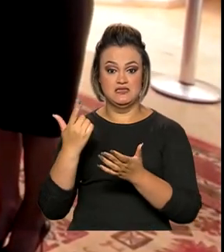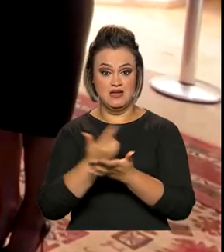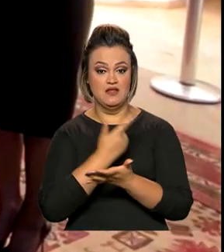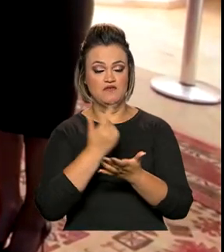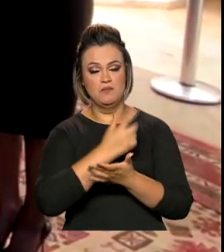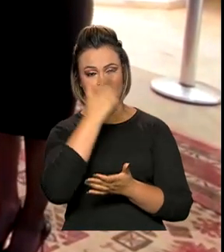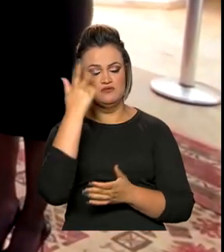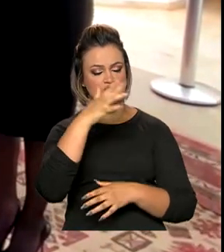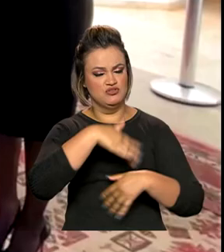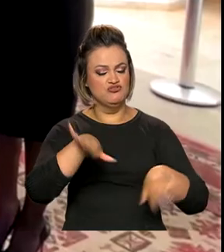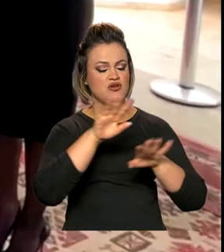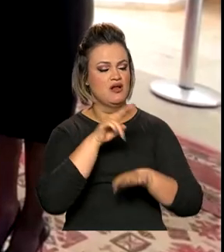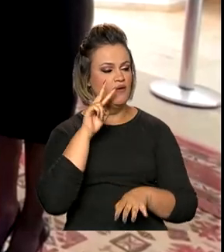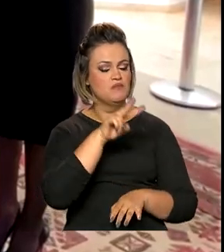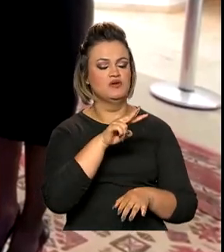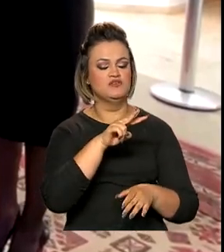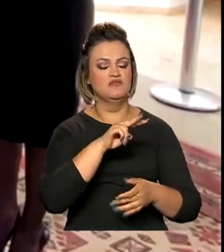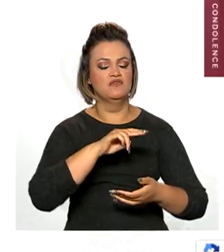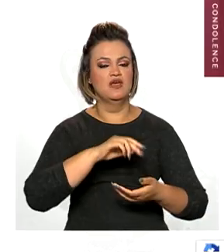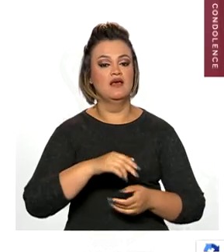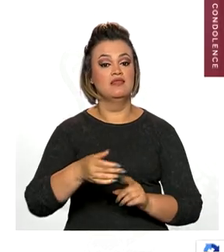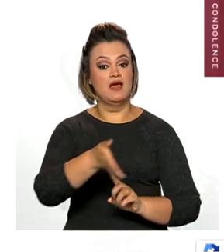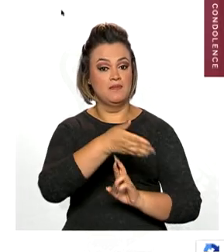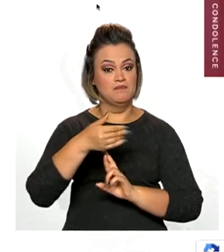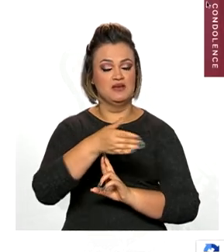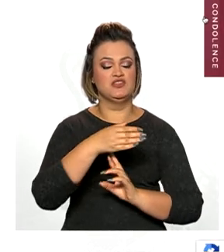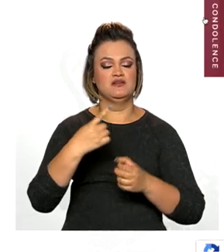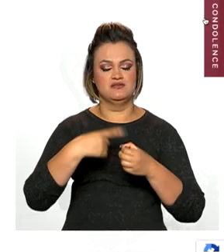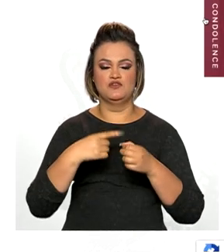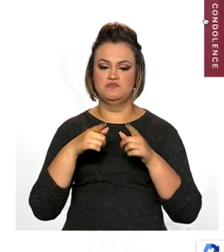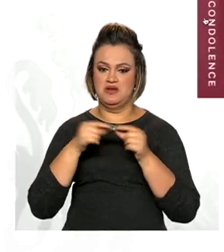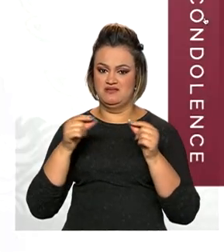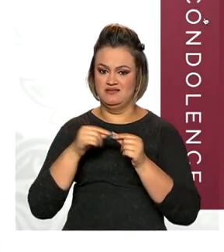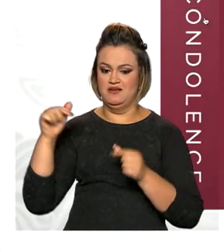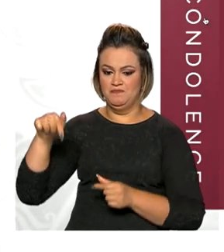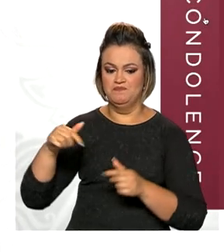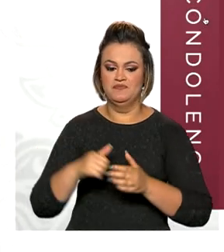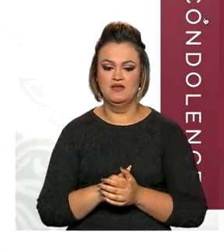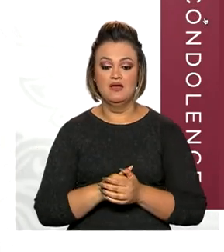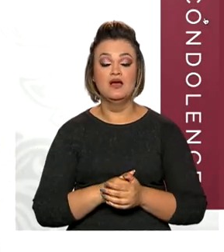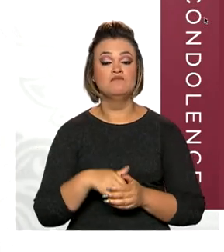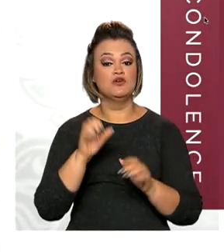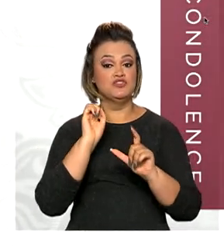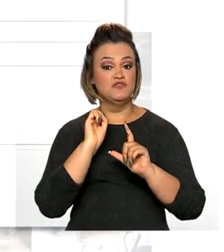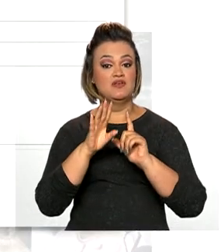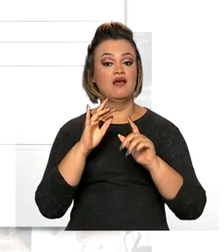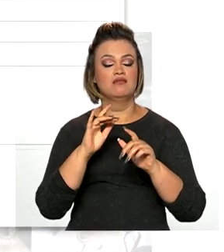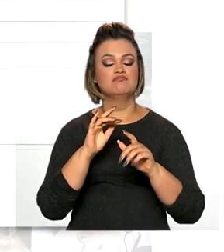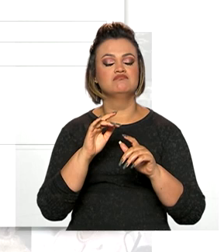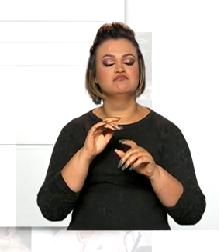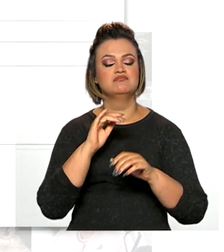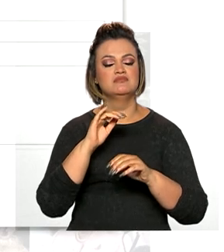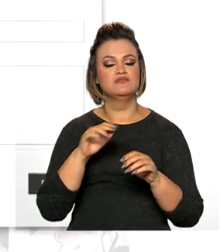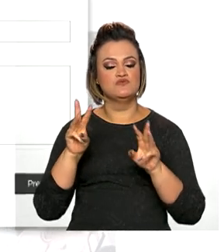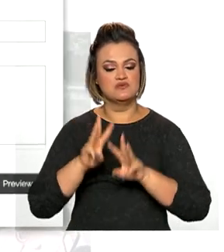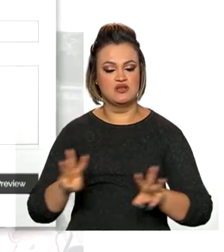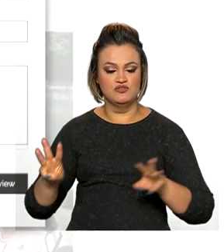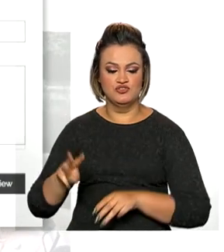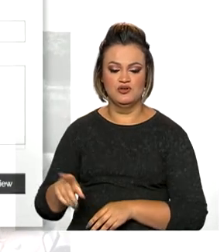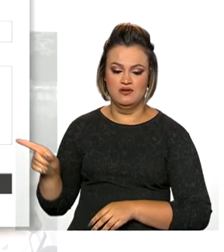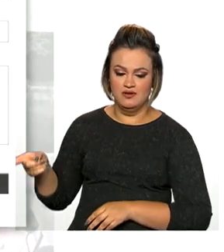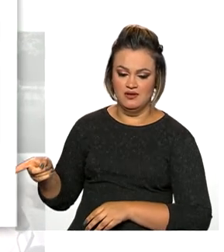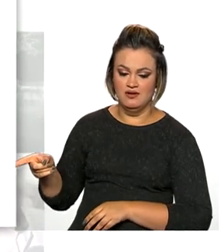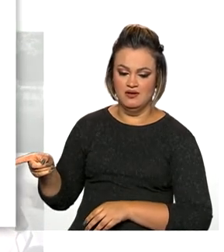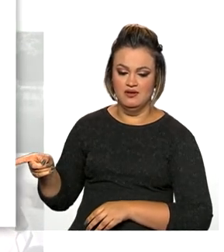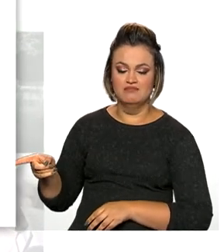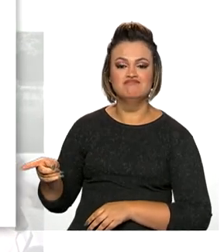para o público em geral na Embaixada em Brasília. Mensagens também podem ser enviadas pela internet no site oficial da